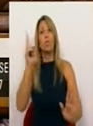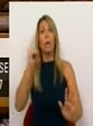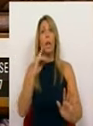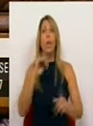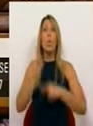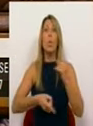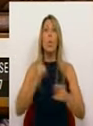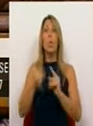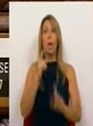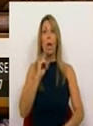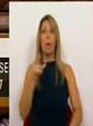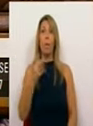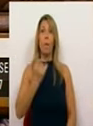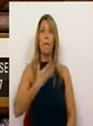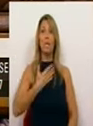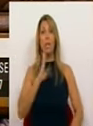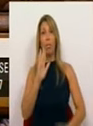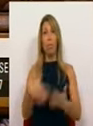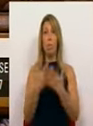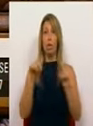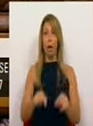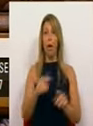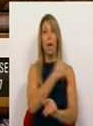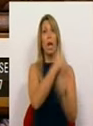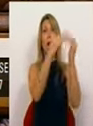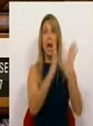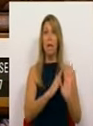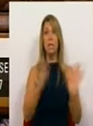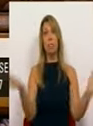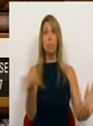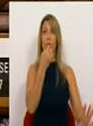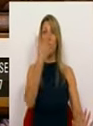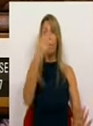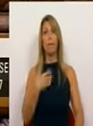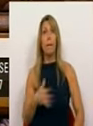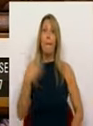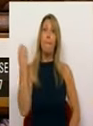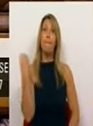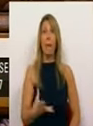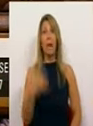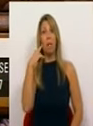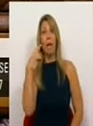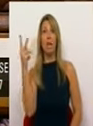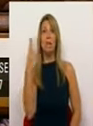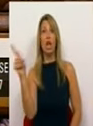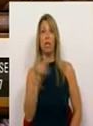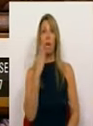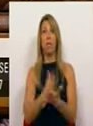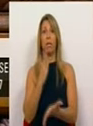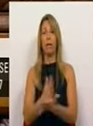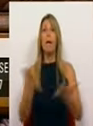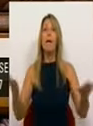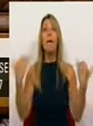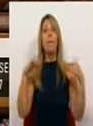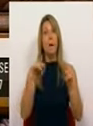Pena que se tenham perdido três meses. Mas há agora recomendações decorrentes da análise técnica e apurada que se